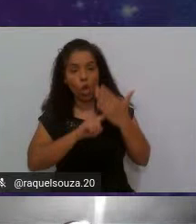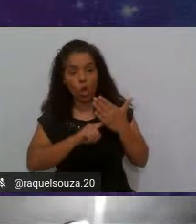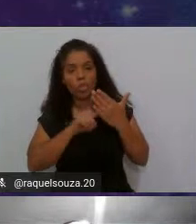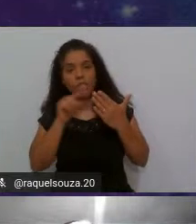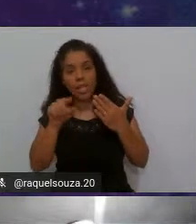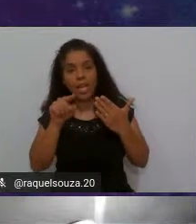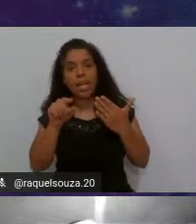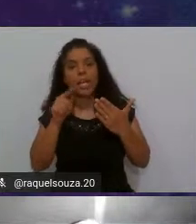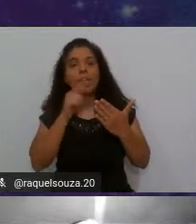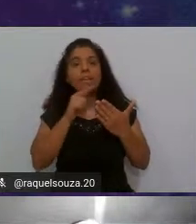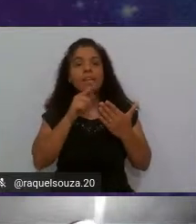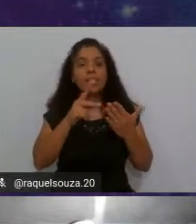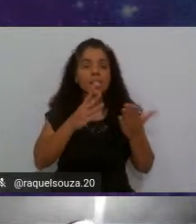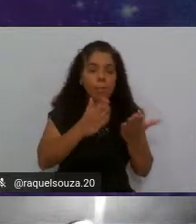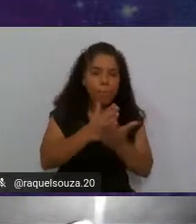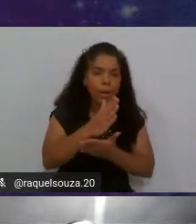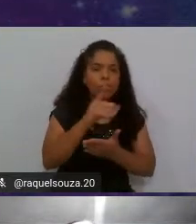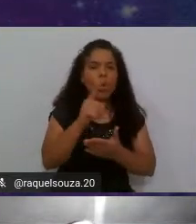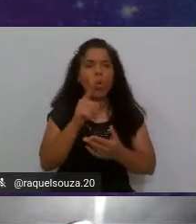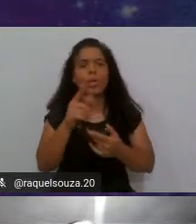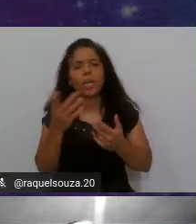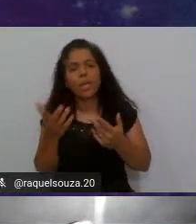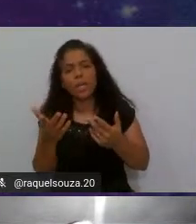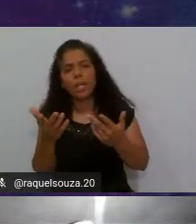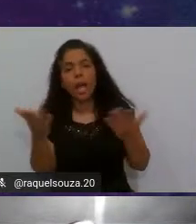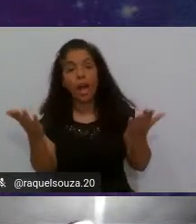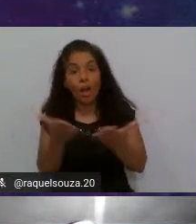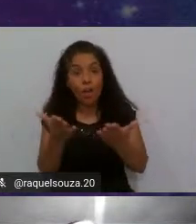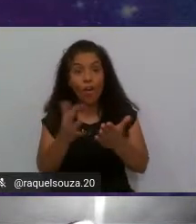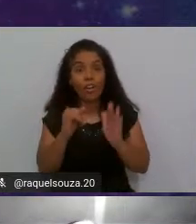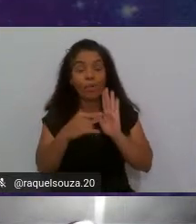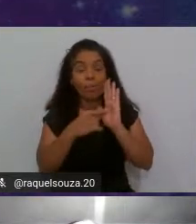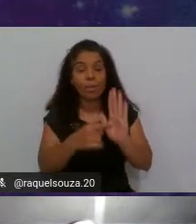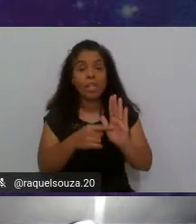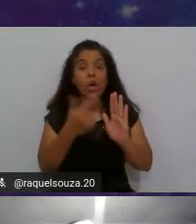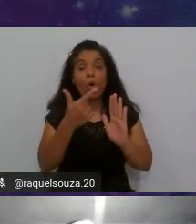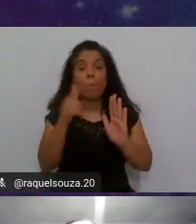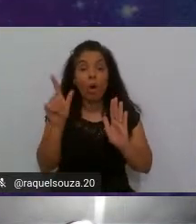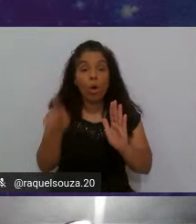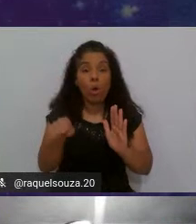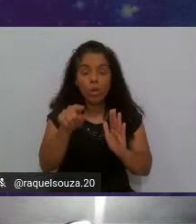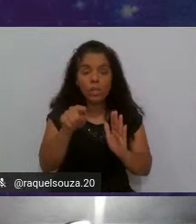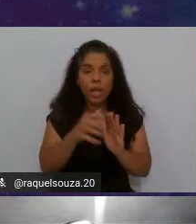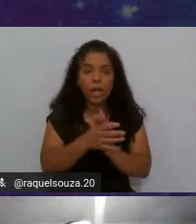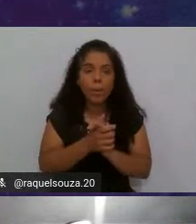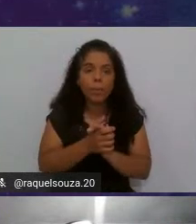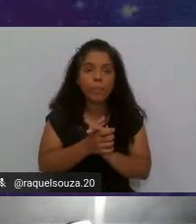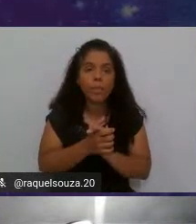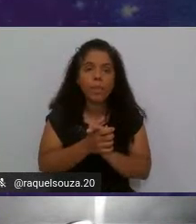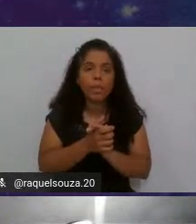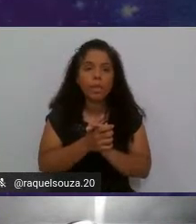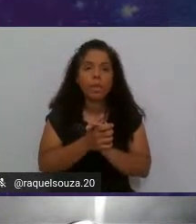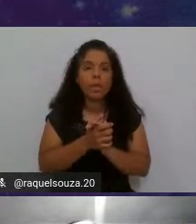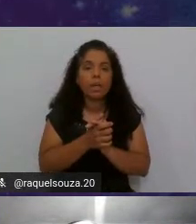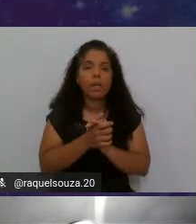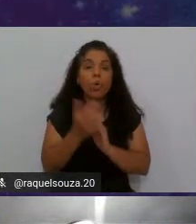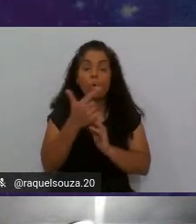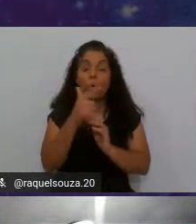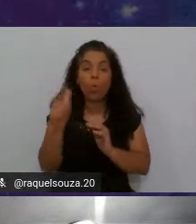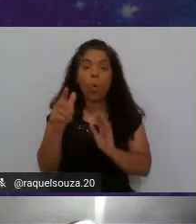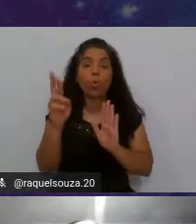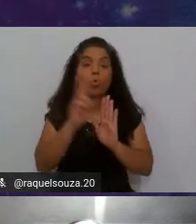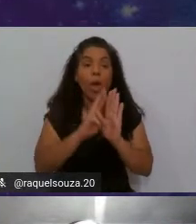passou aqui agora ele vai mostrar aqui uma outra um outro